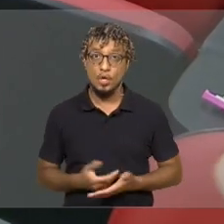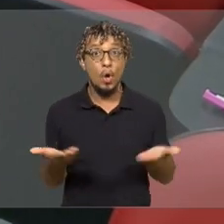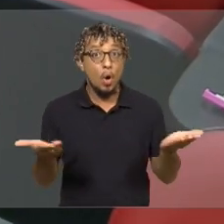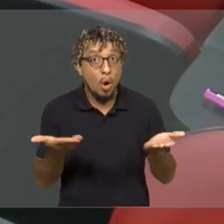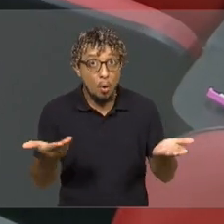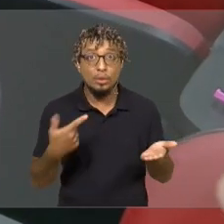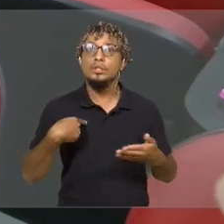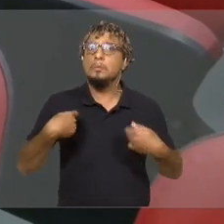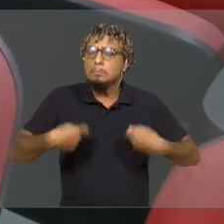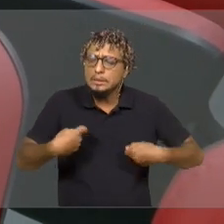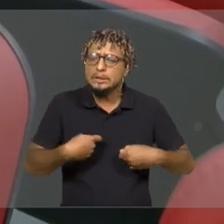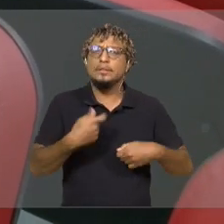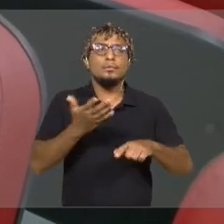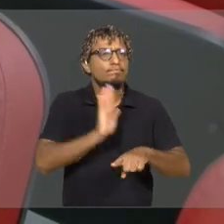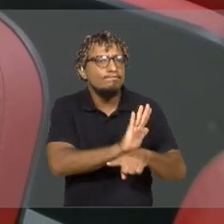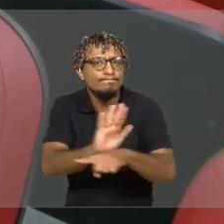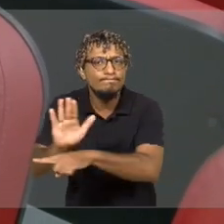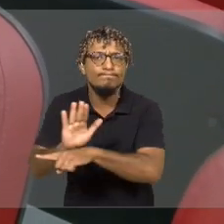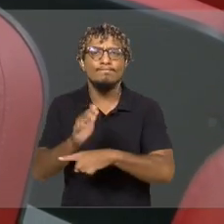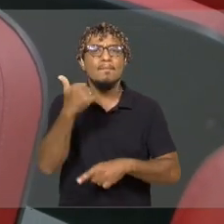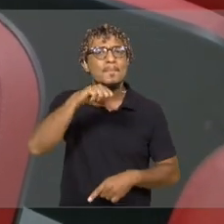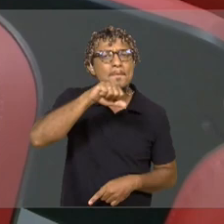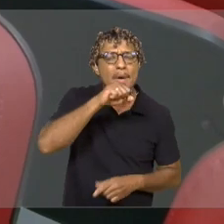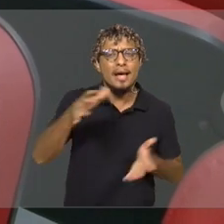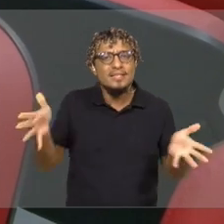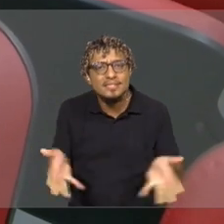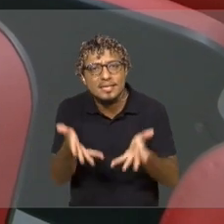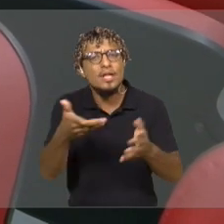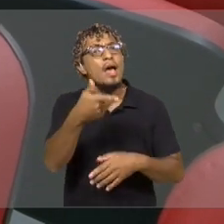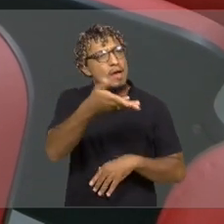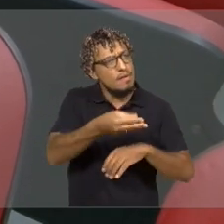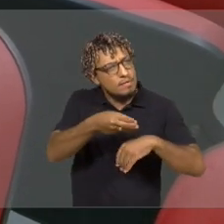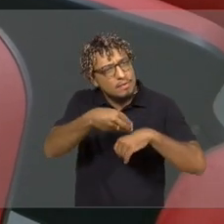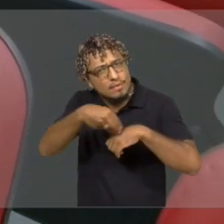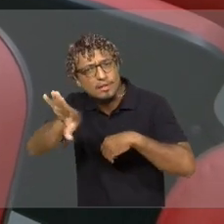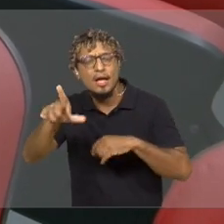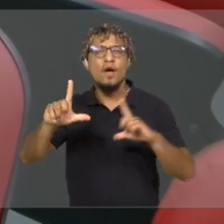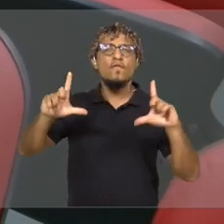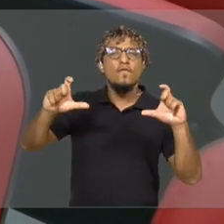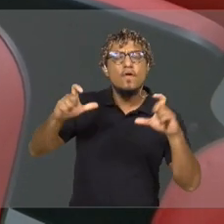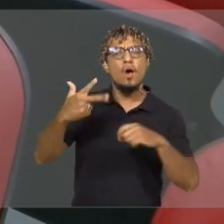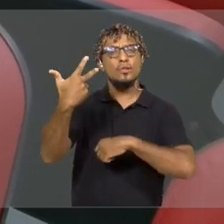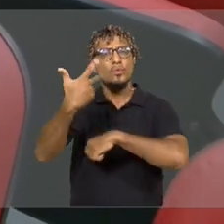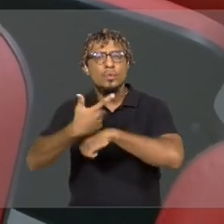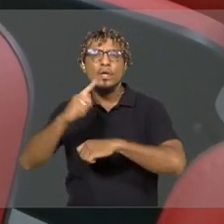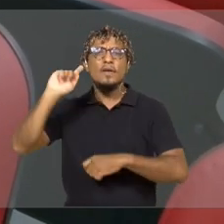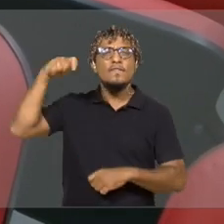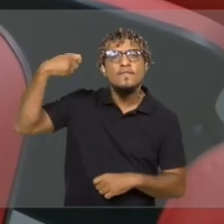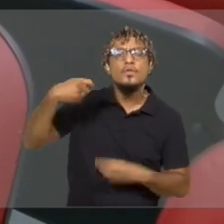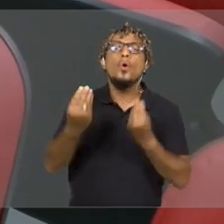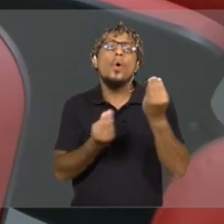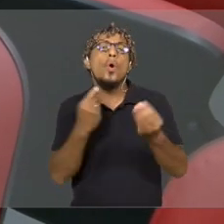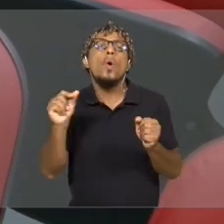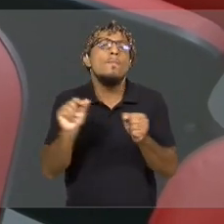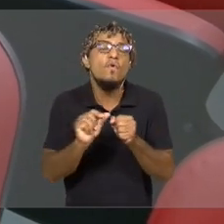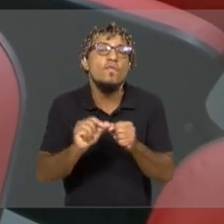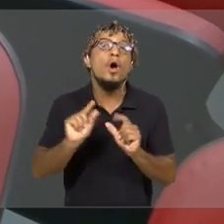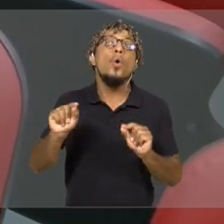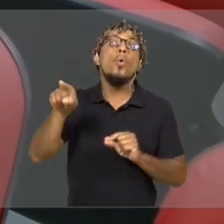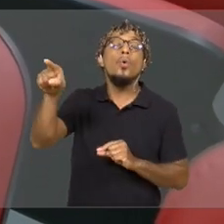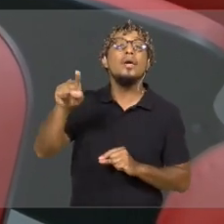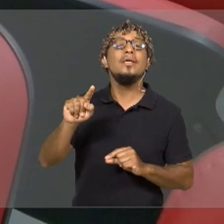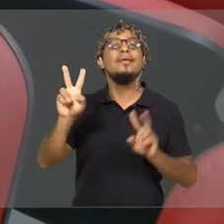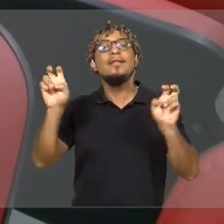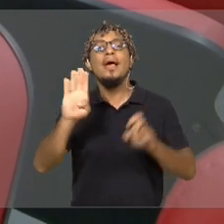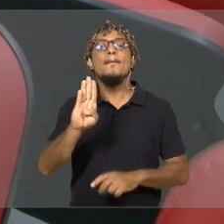incentivar outras mães, outras colegas minhas de mandar fotos, vídeos de como fazer, do que o banco de leite